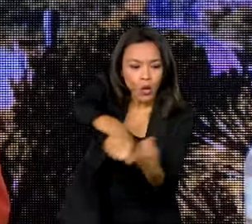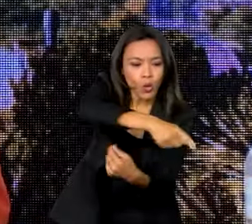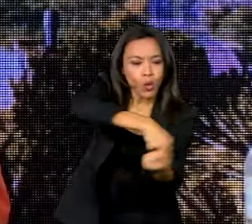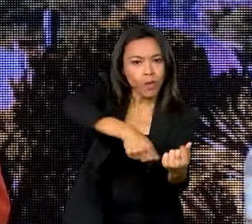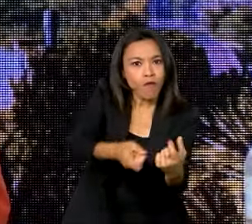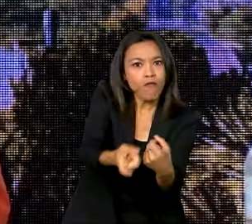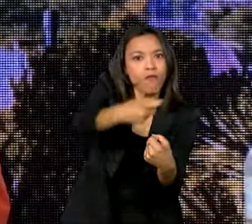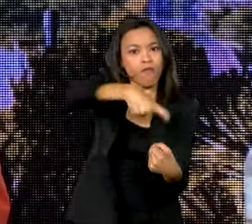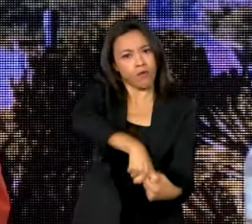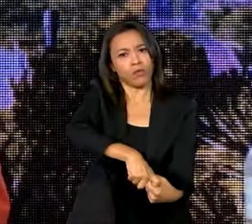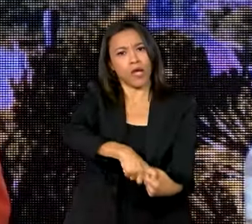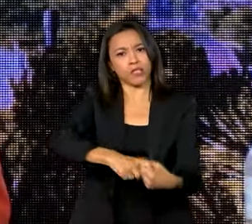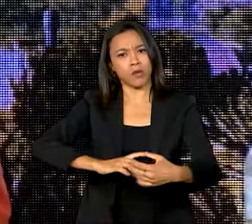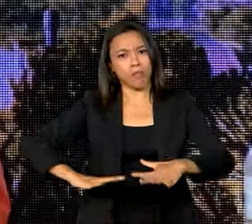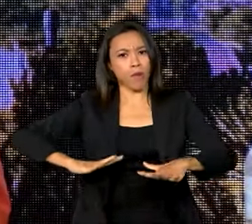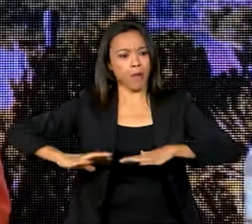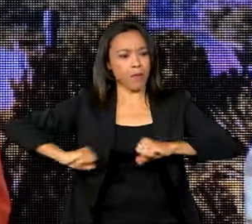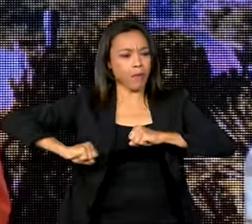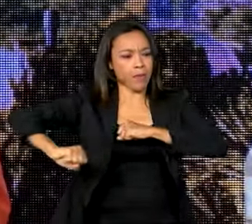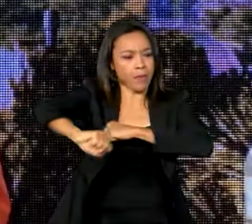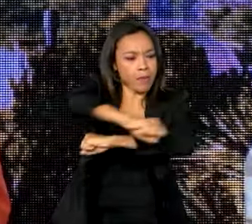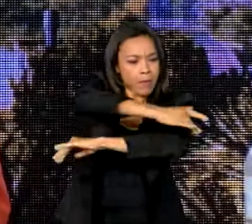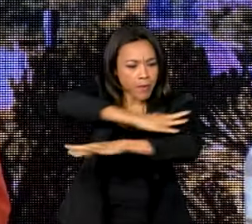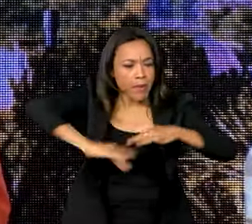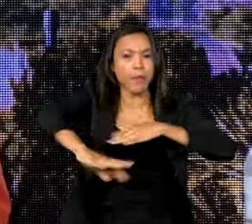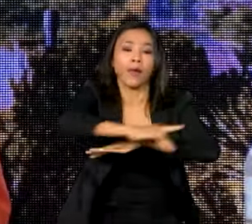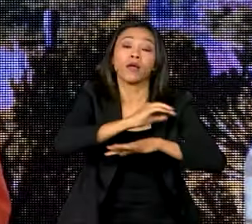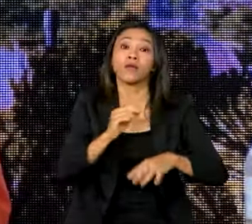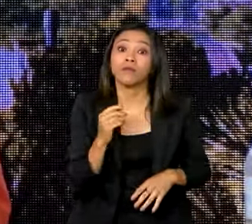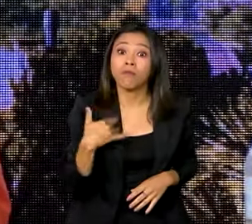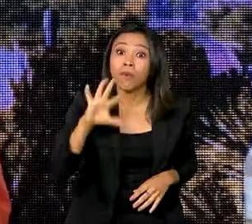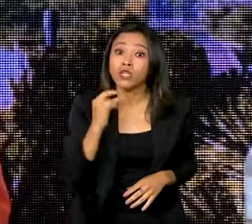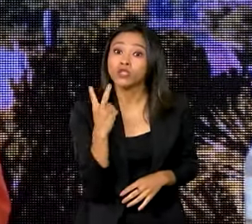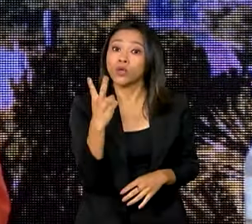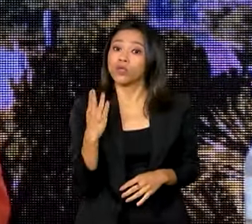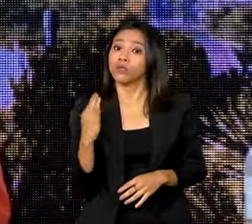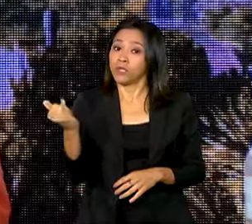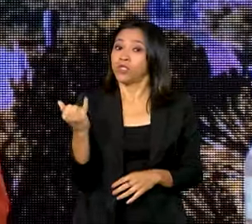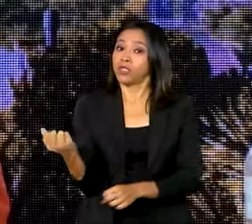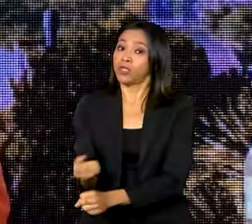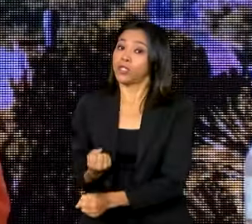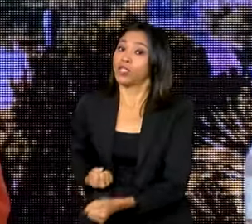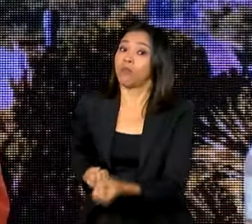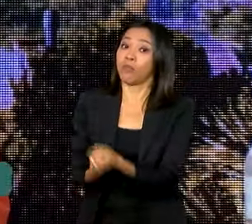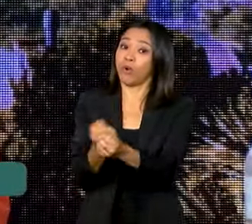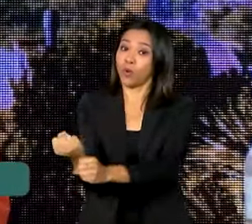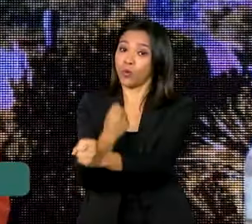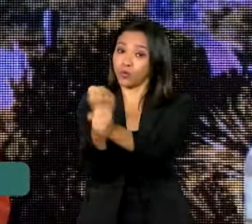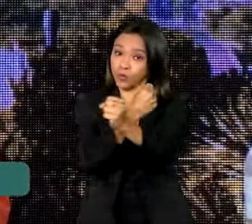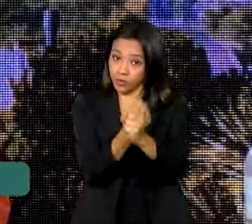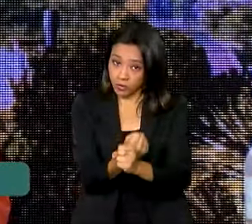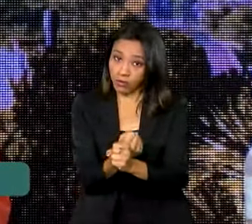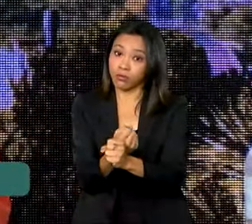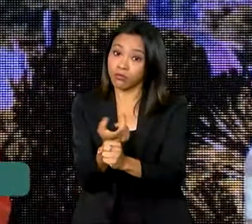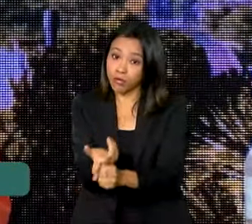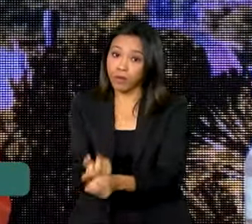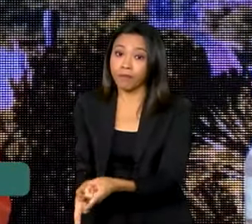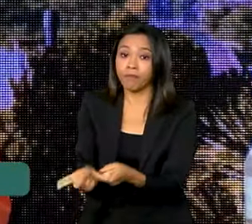efetiva. São mais de 2 bilhões de reais do auxílio-reconstrução, mais de 3 bilhões de reais